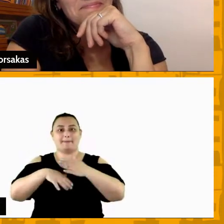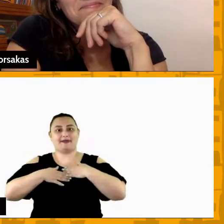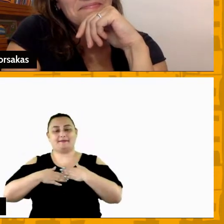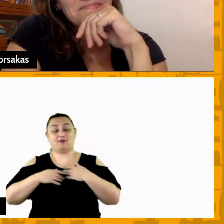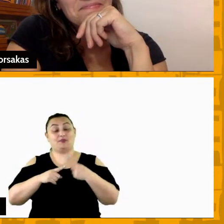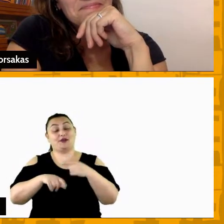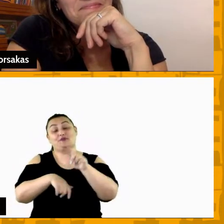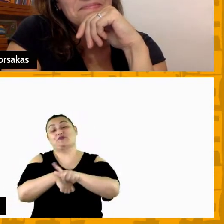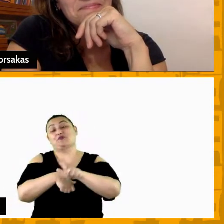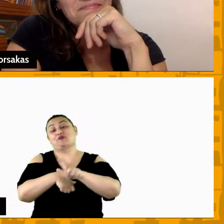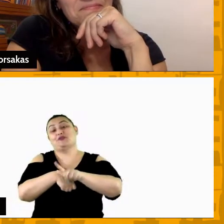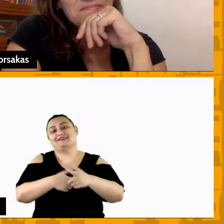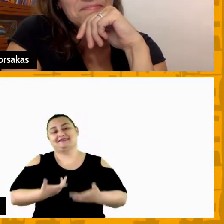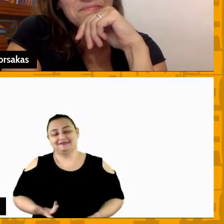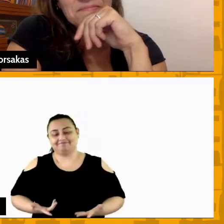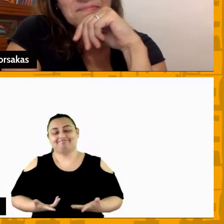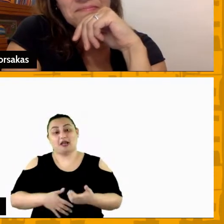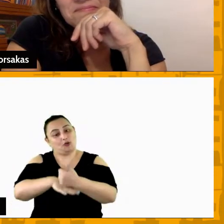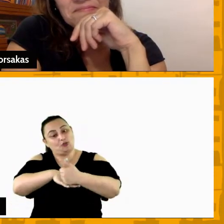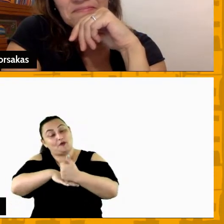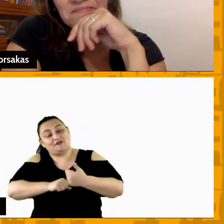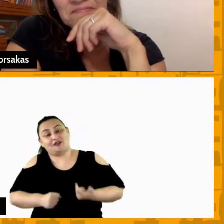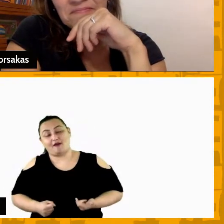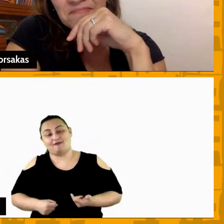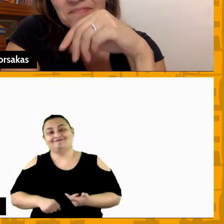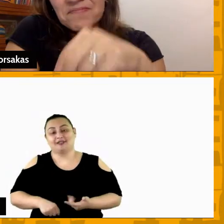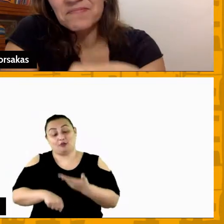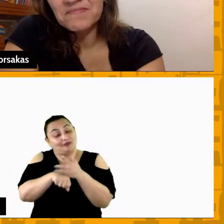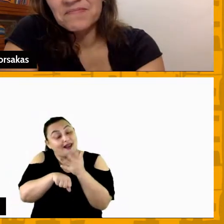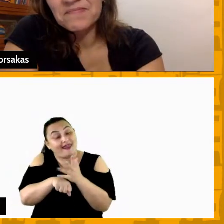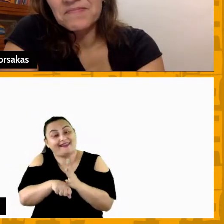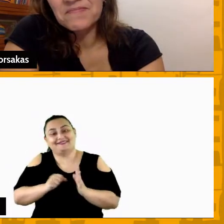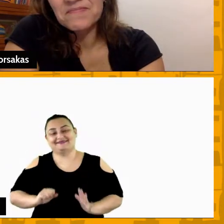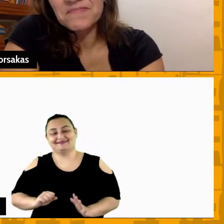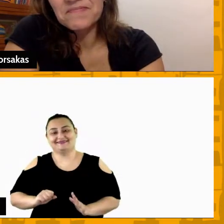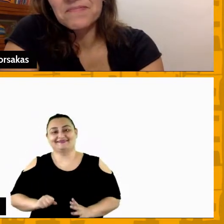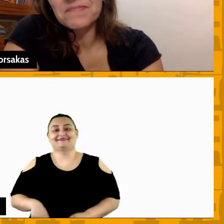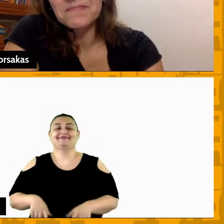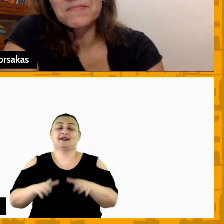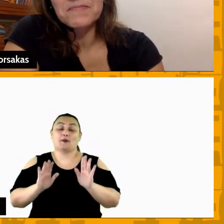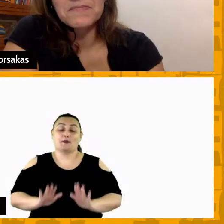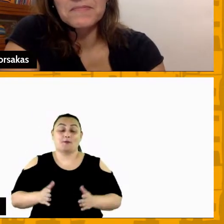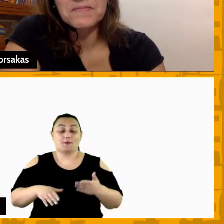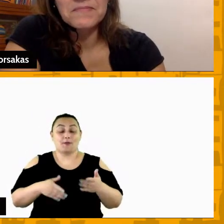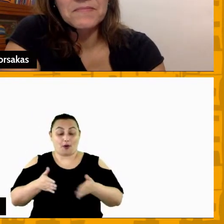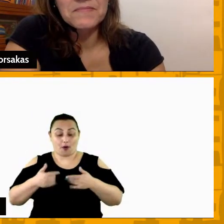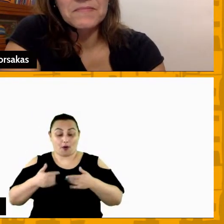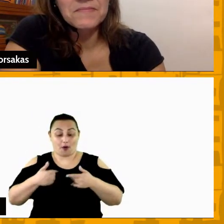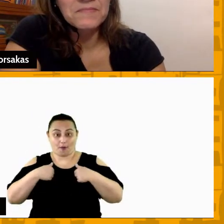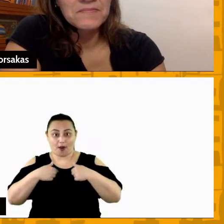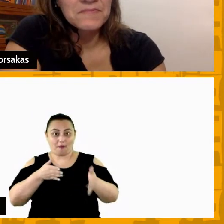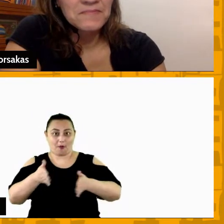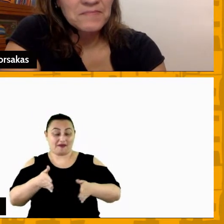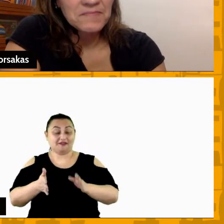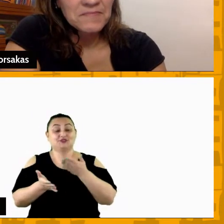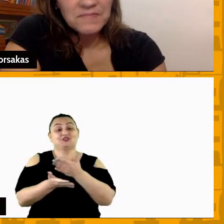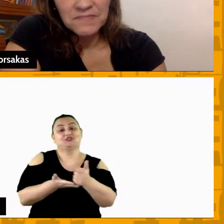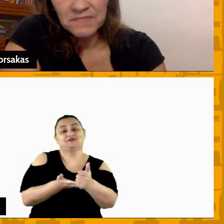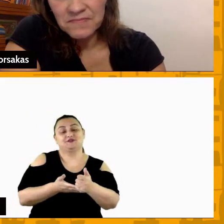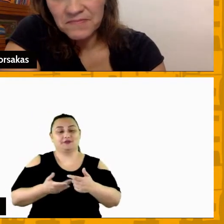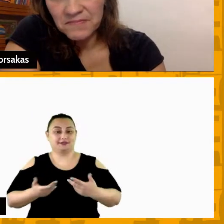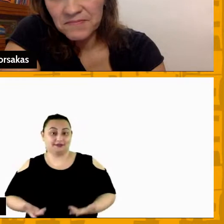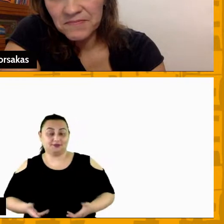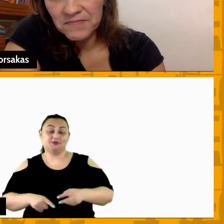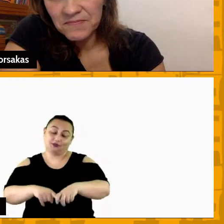estar na ação é um momento que já passou e a gente seria eu acho que a gente perderia uma